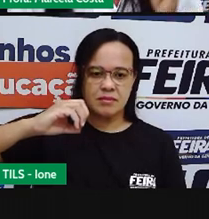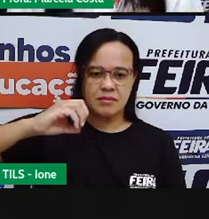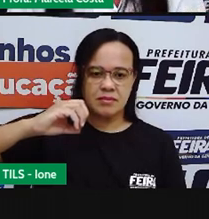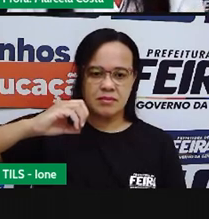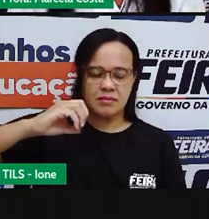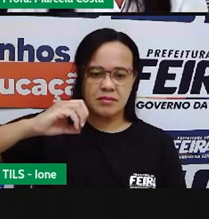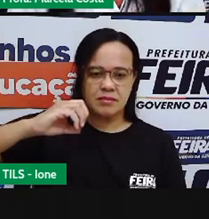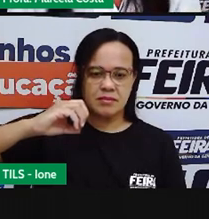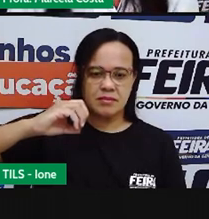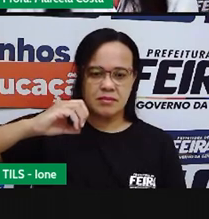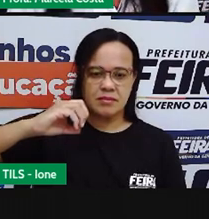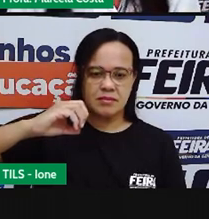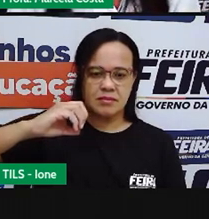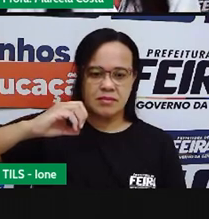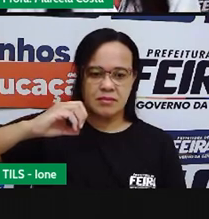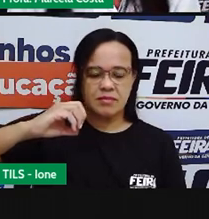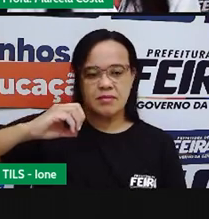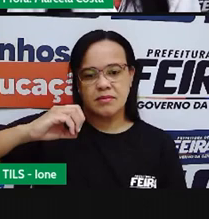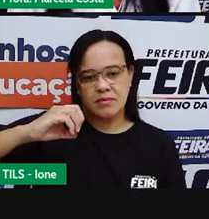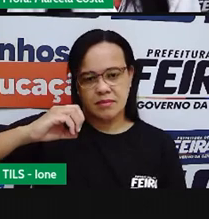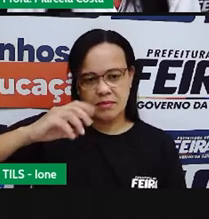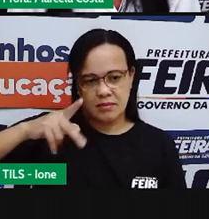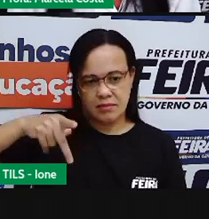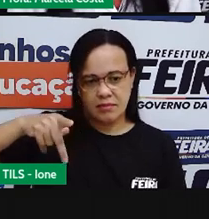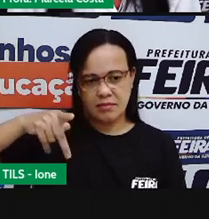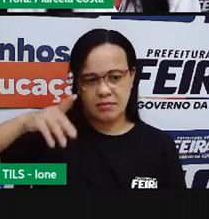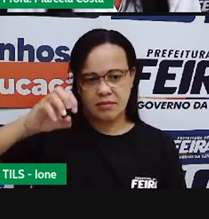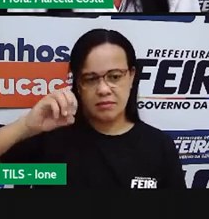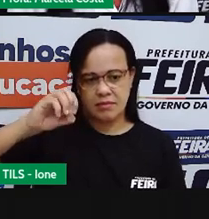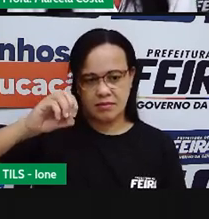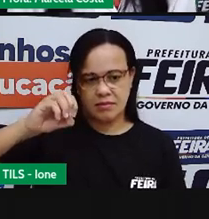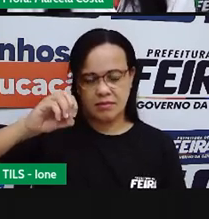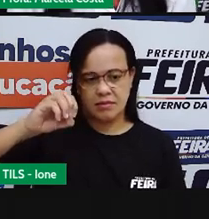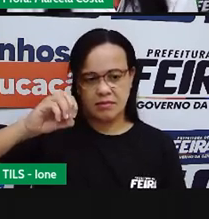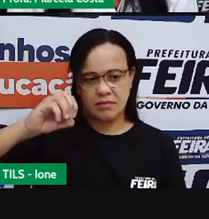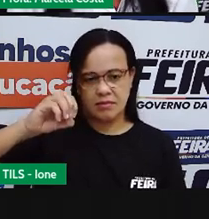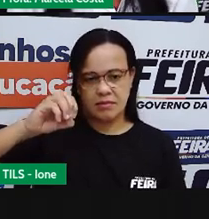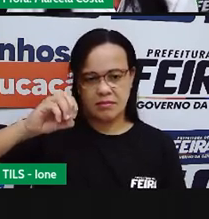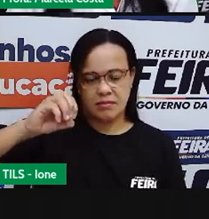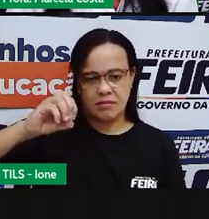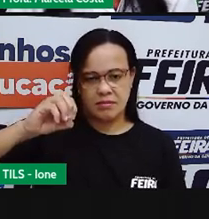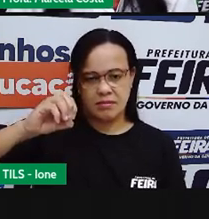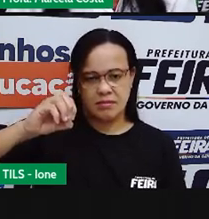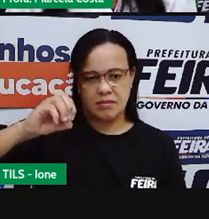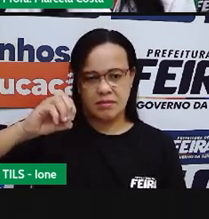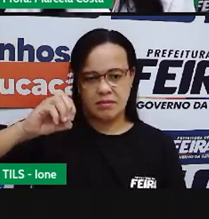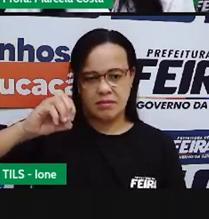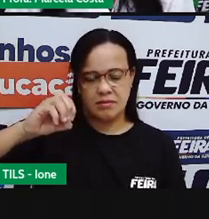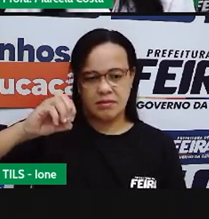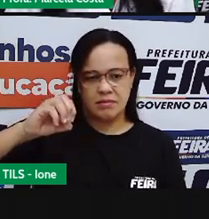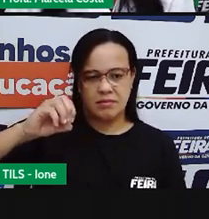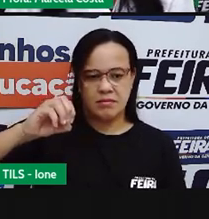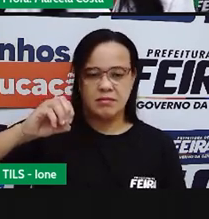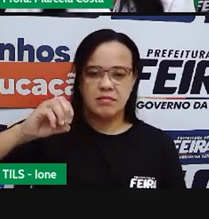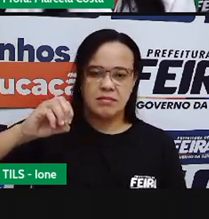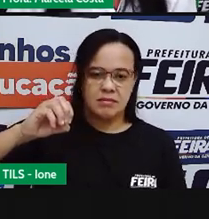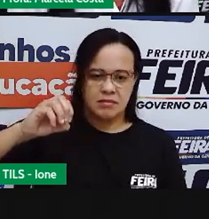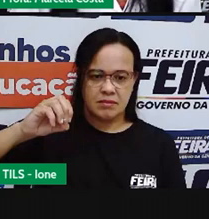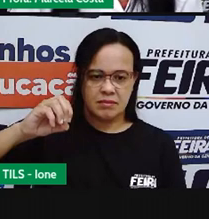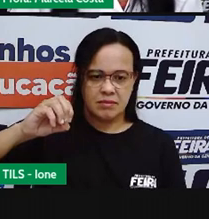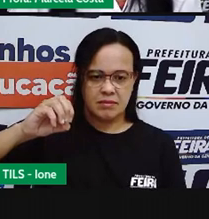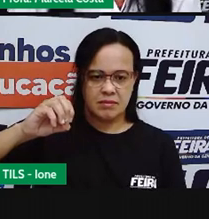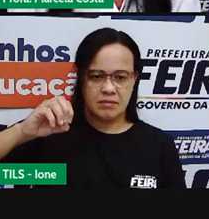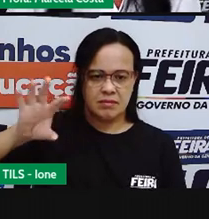fechar o círculo. Pó. Pó. Pó. Agora, eu já tenho a sílaba Pó.